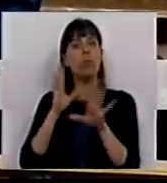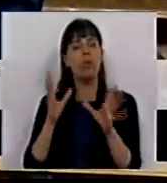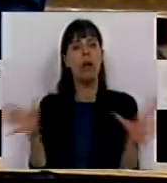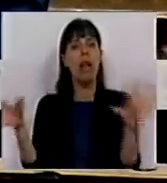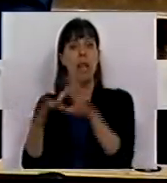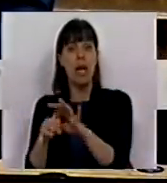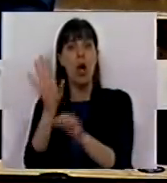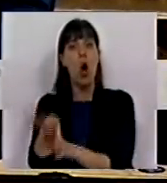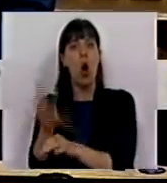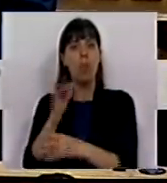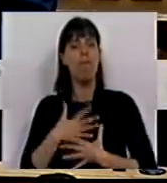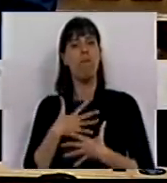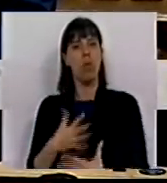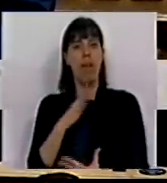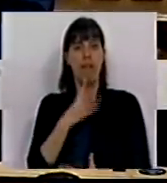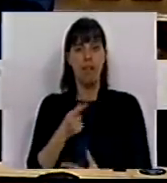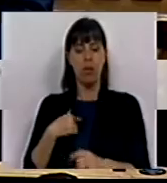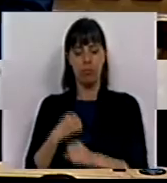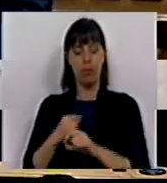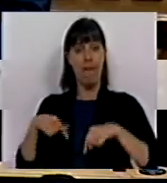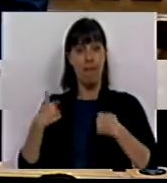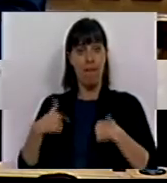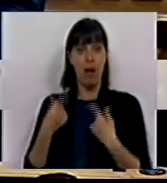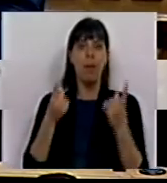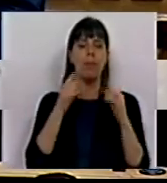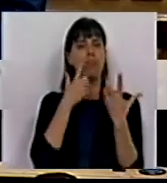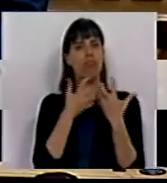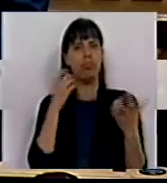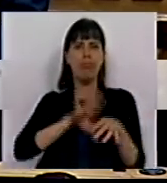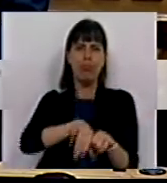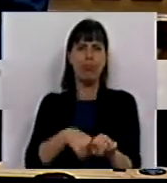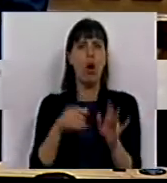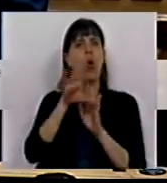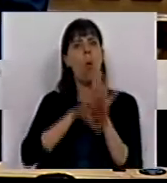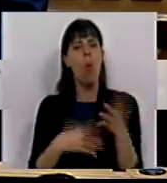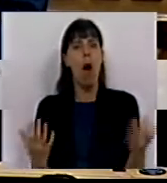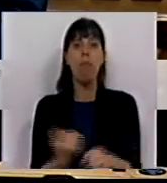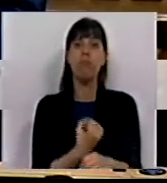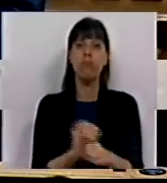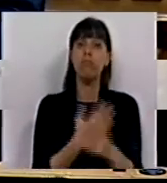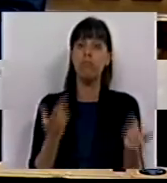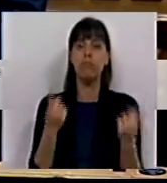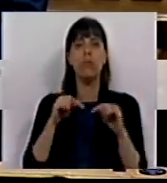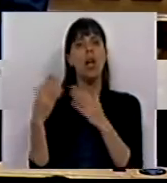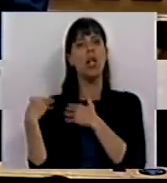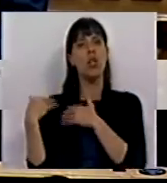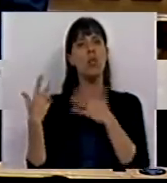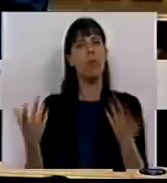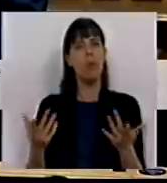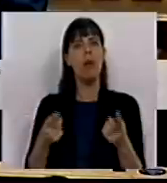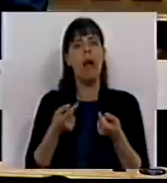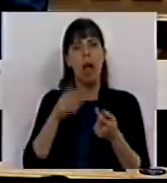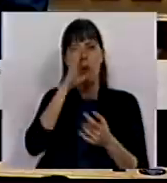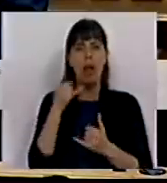a correlação entre a opção e vontade de ter filhos pelos trabalhadores e a evidente degradação das condições laborais da responsabilidade de